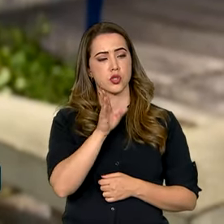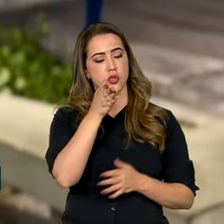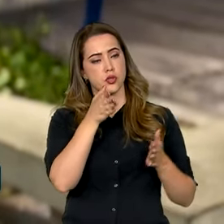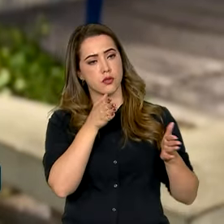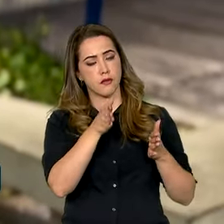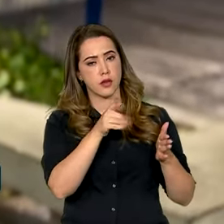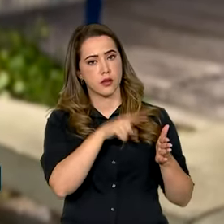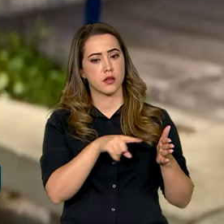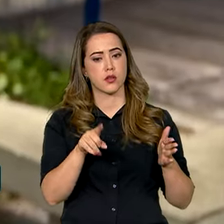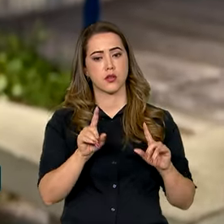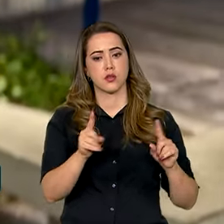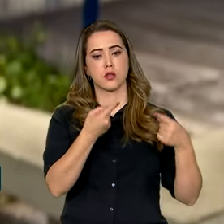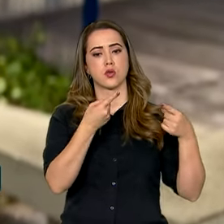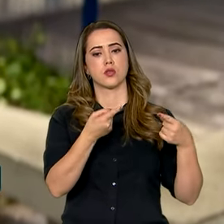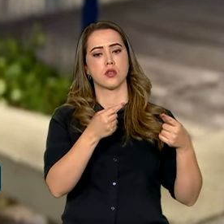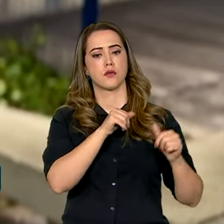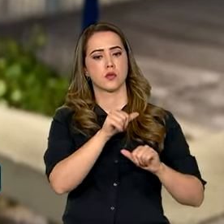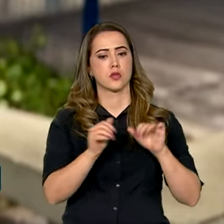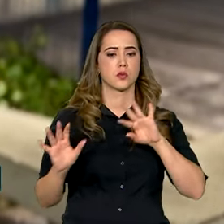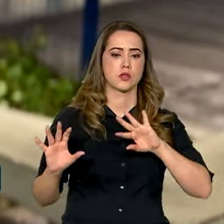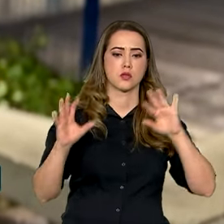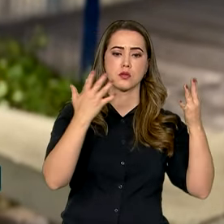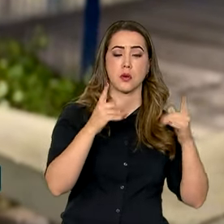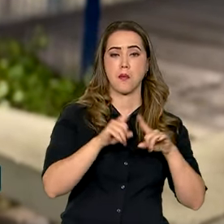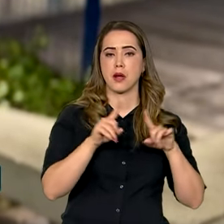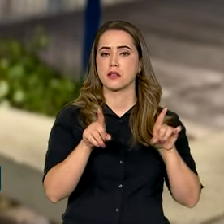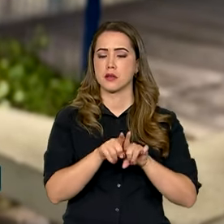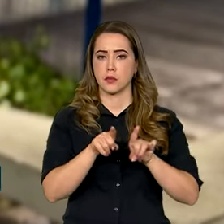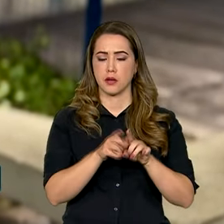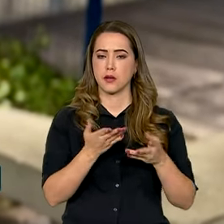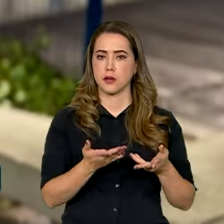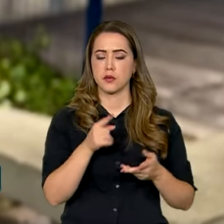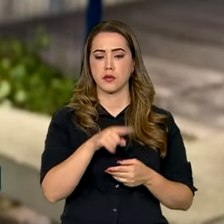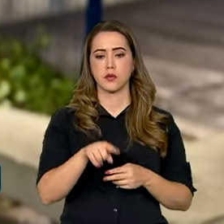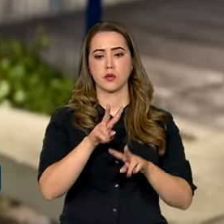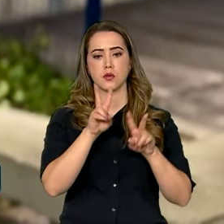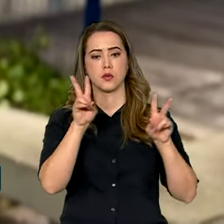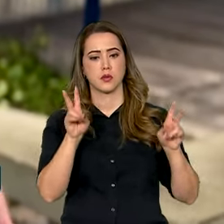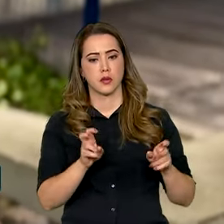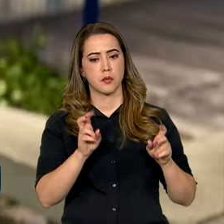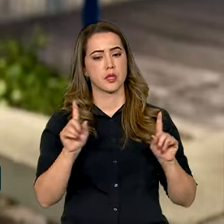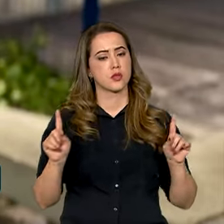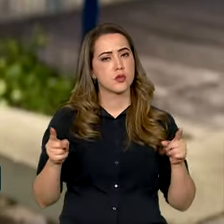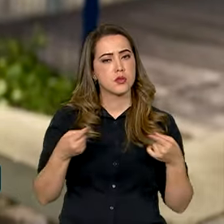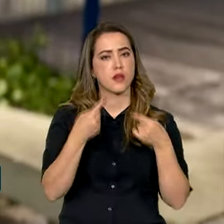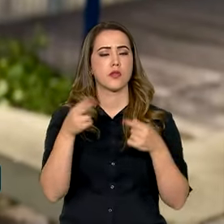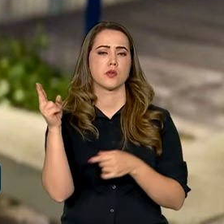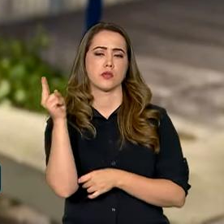aqui os desafios com as mudanças climáticas, mas também ali tratando de desafios